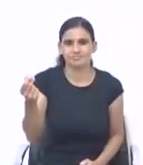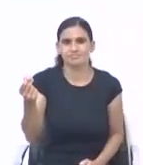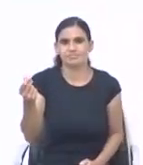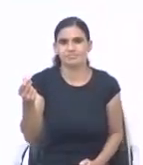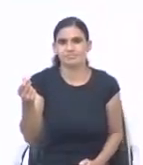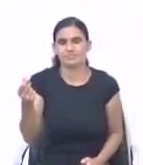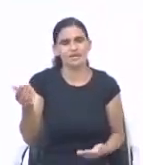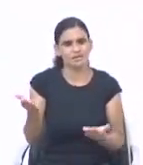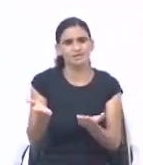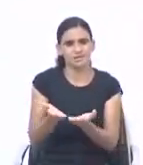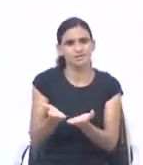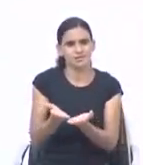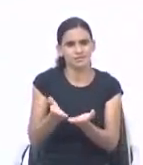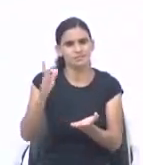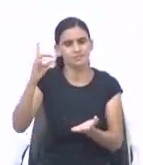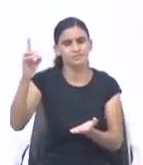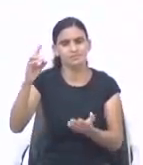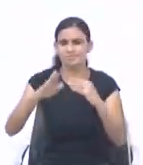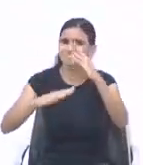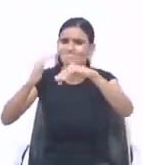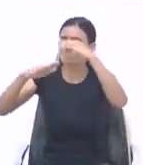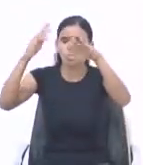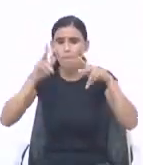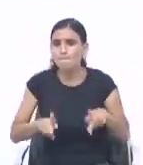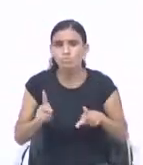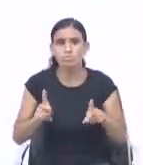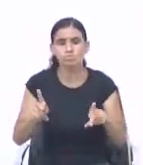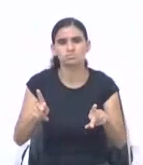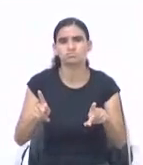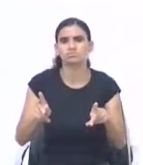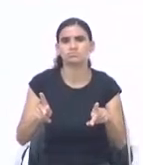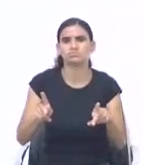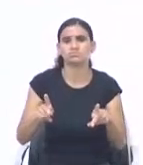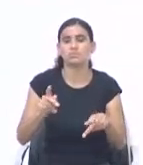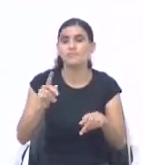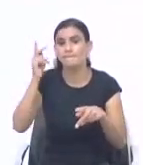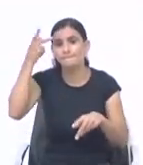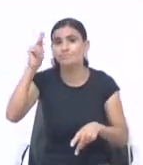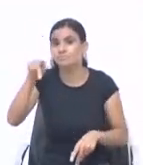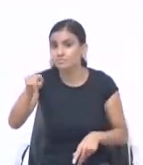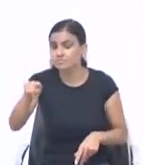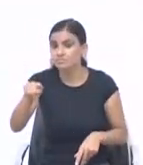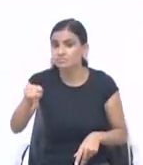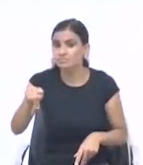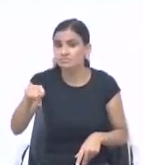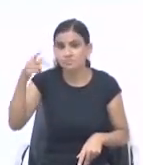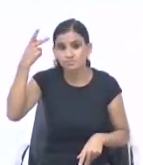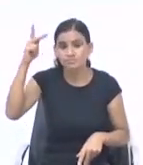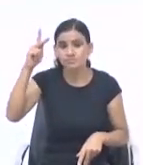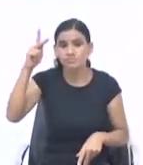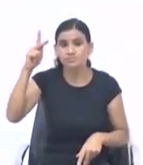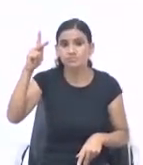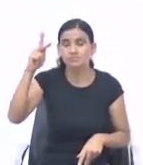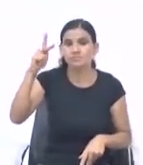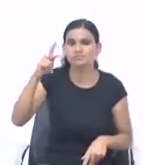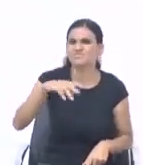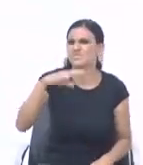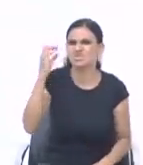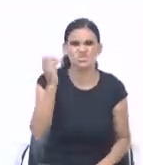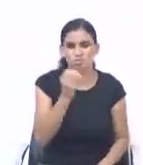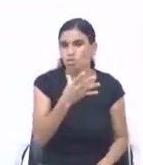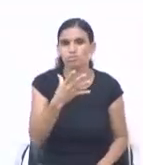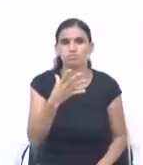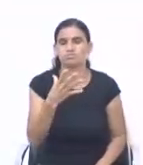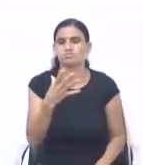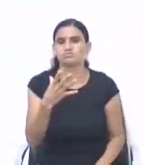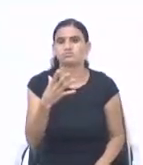bíblica. Deus ele prospera o seu povo. Prospera para que? Para toda beneficência.